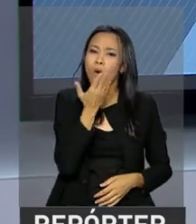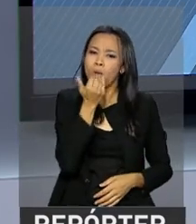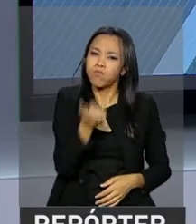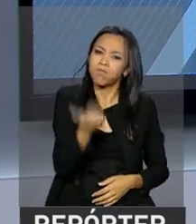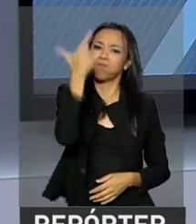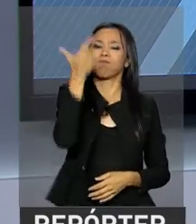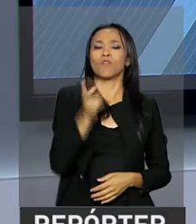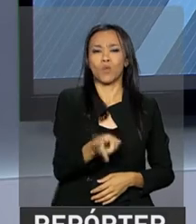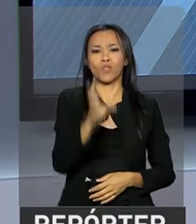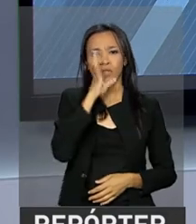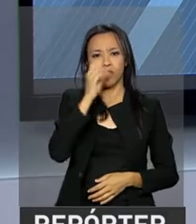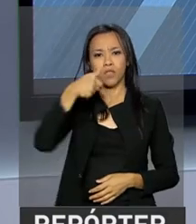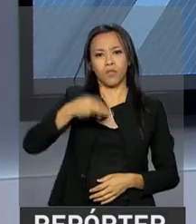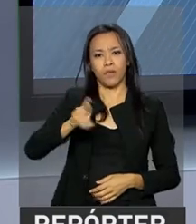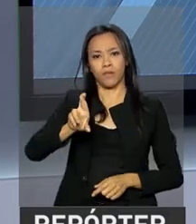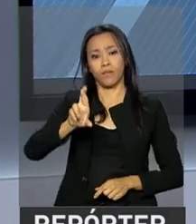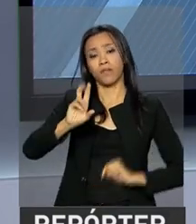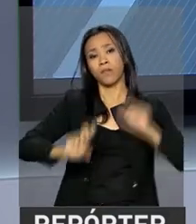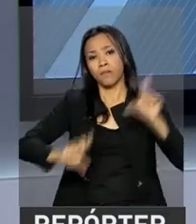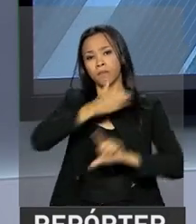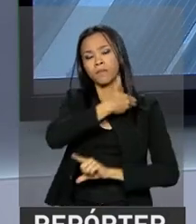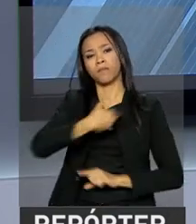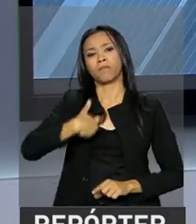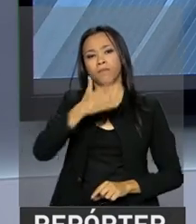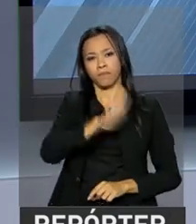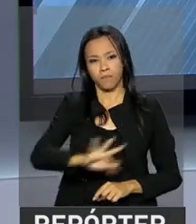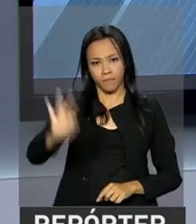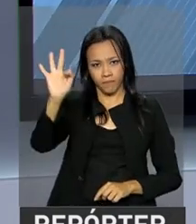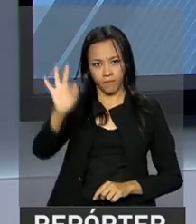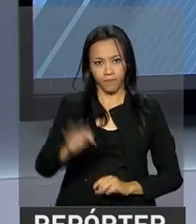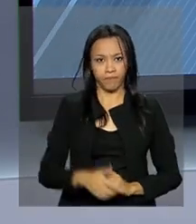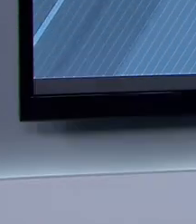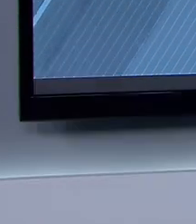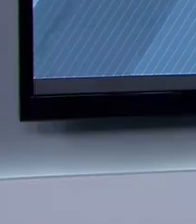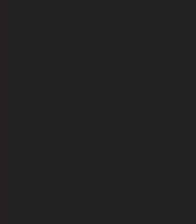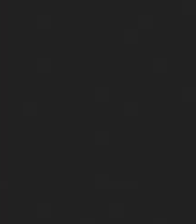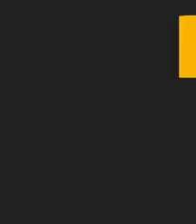almoço. E continue com a gente aqui na NBR, a TV do Governo Federal. Tchau.